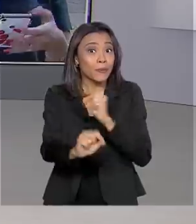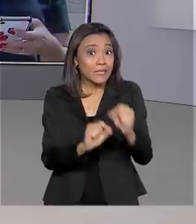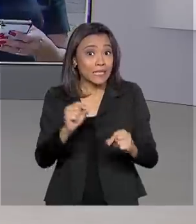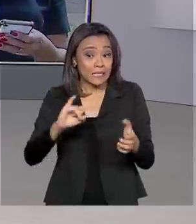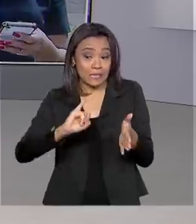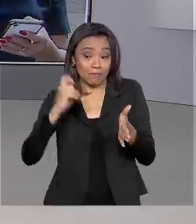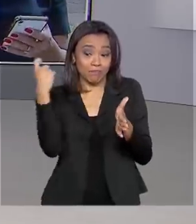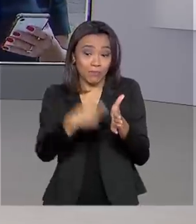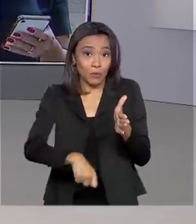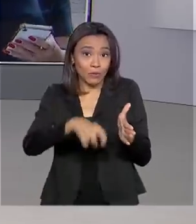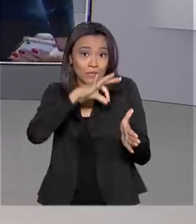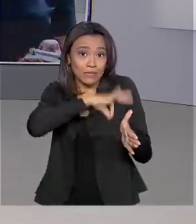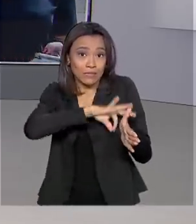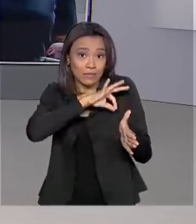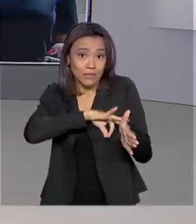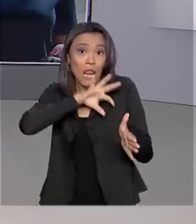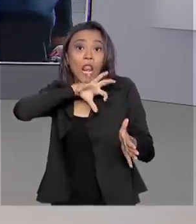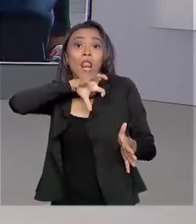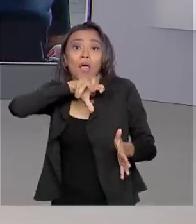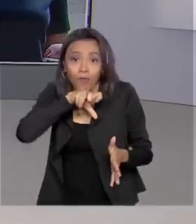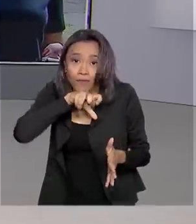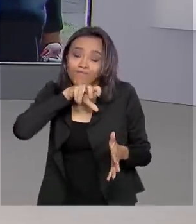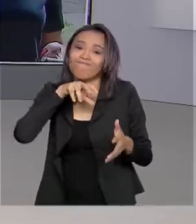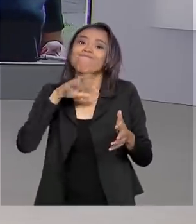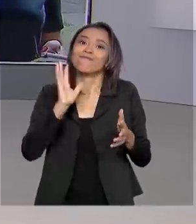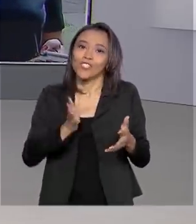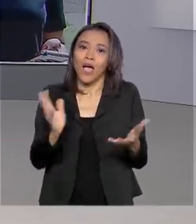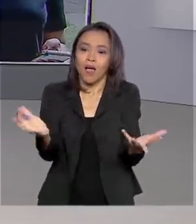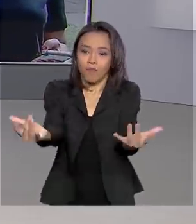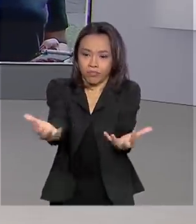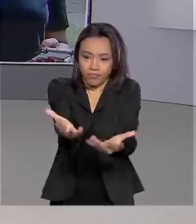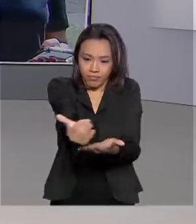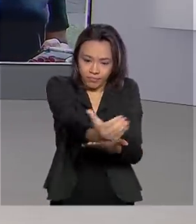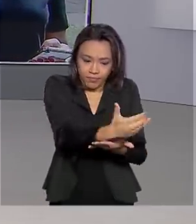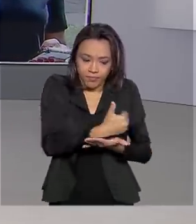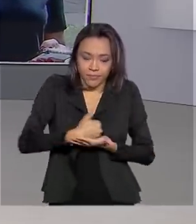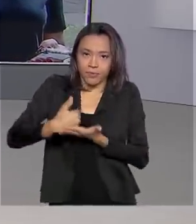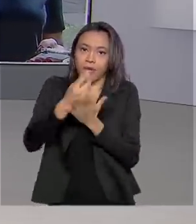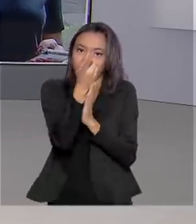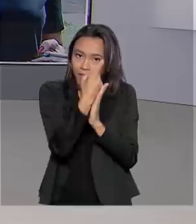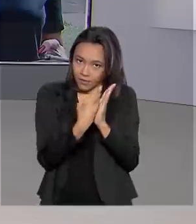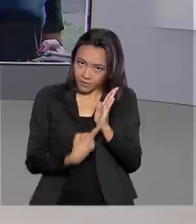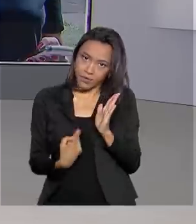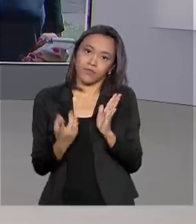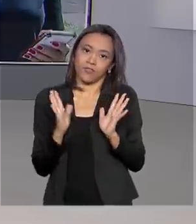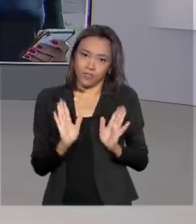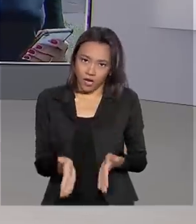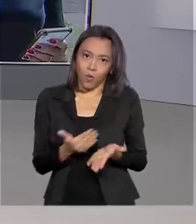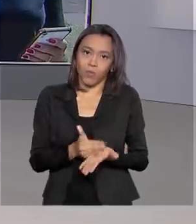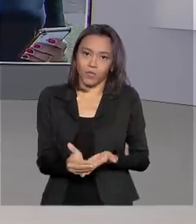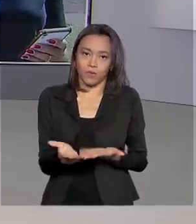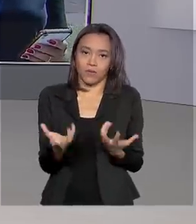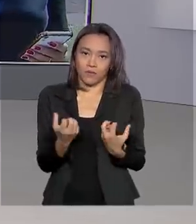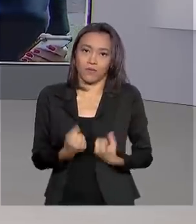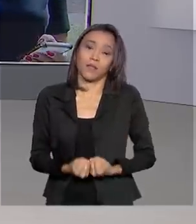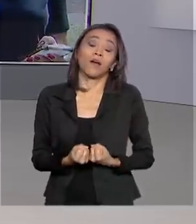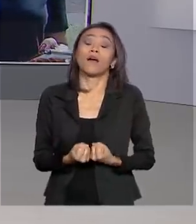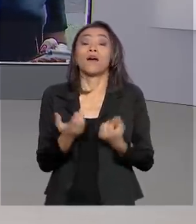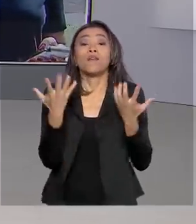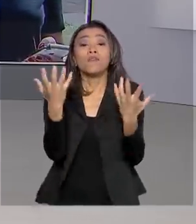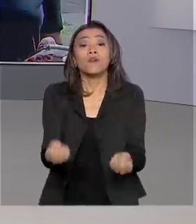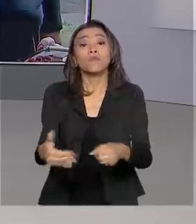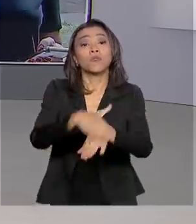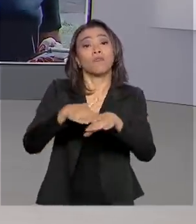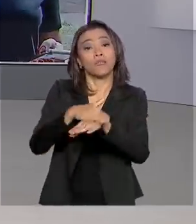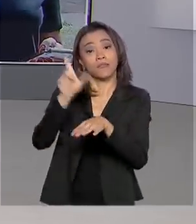contas com o Leão. A Receita Federal já começou a receber as declarações do Imposto de Renda. Para saber os detalhes, nós vamos conversar agora com o